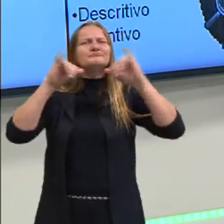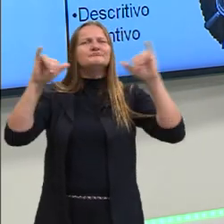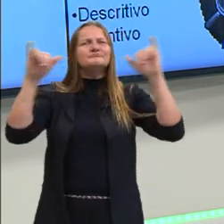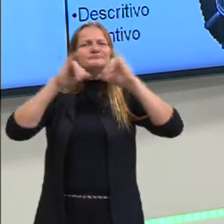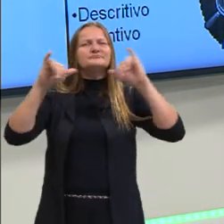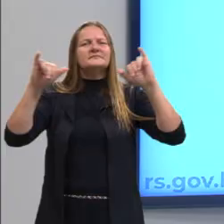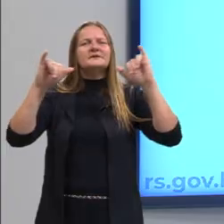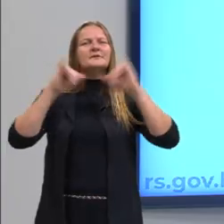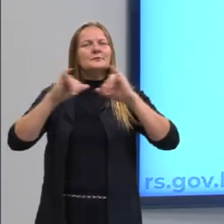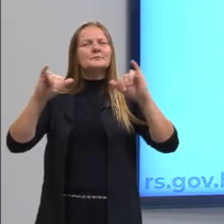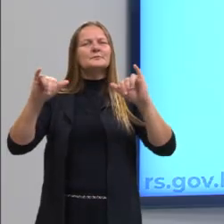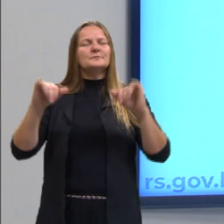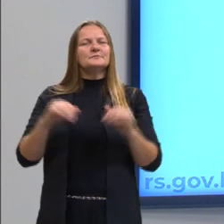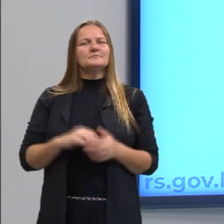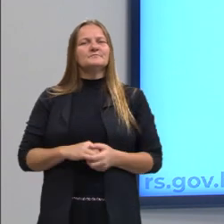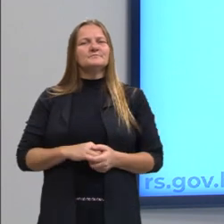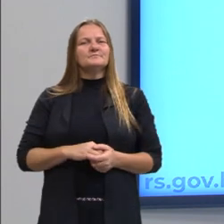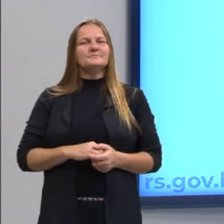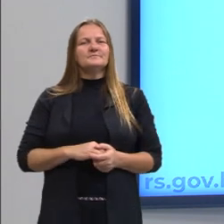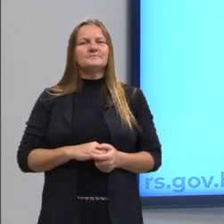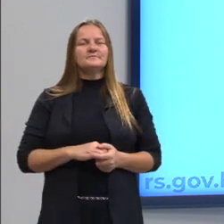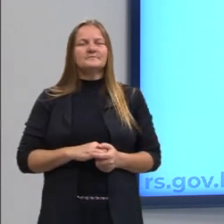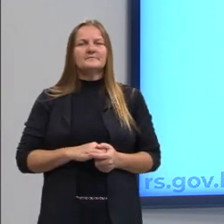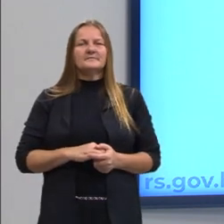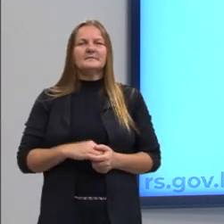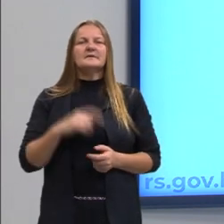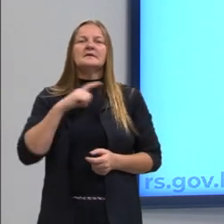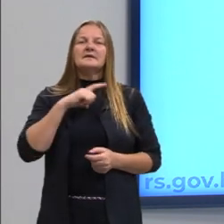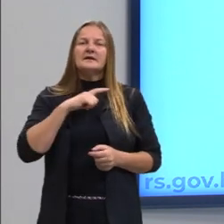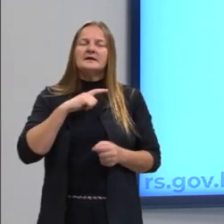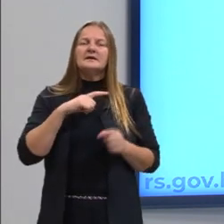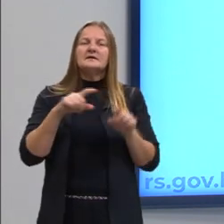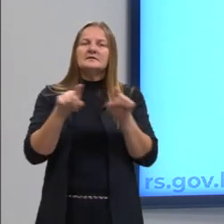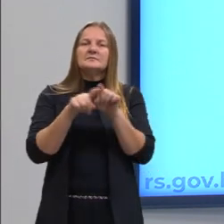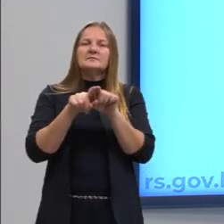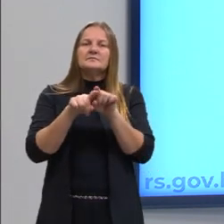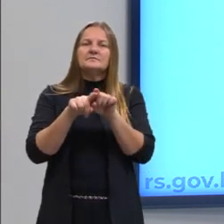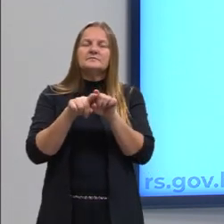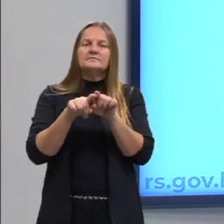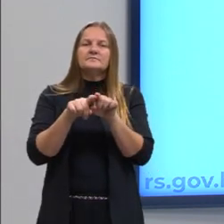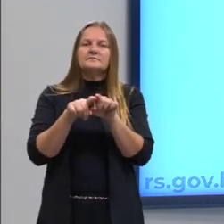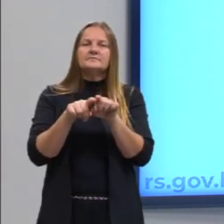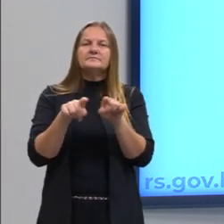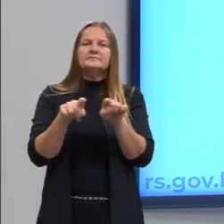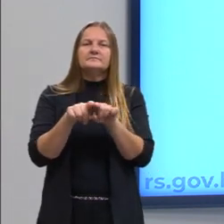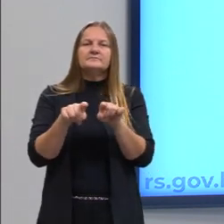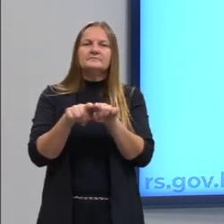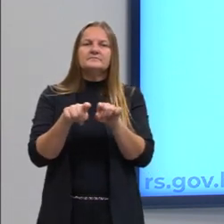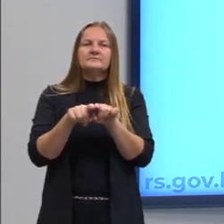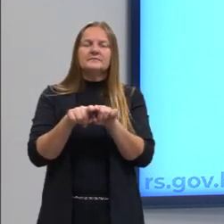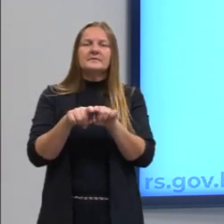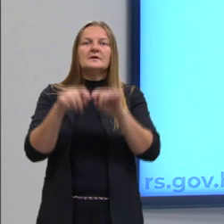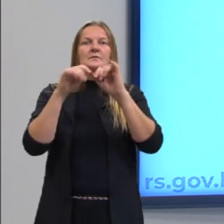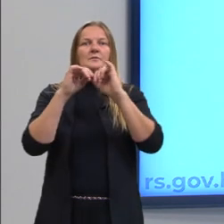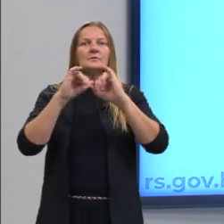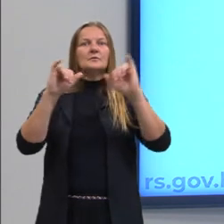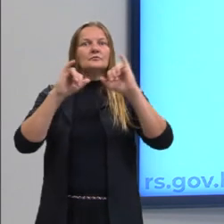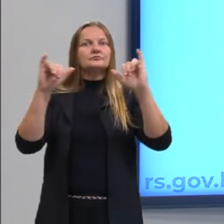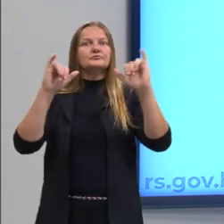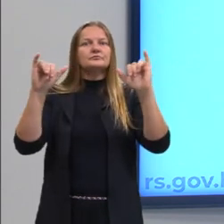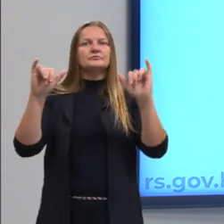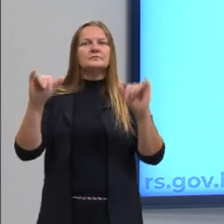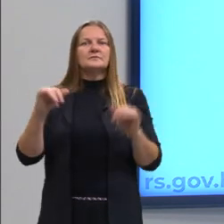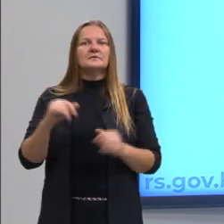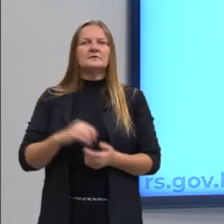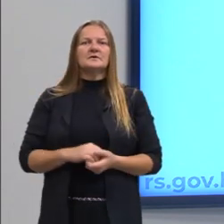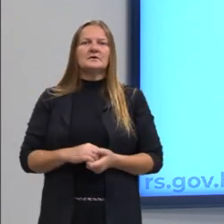nas propagandas. Vai estar presente também em um anúncio de venda-se,